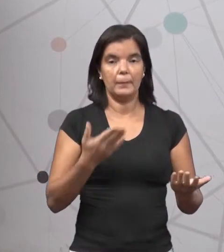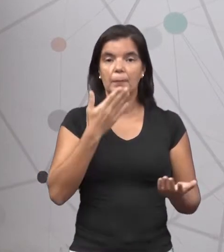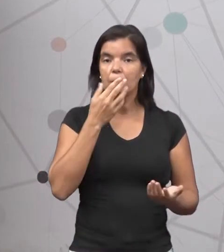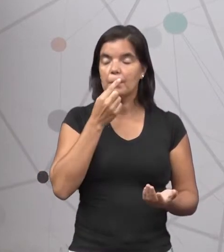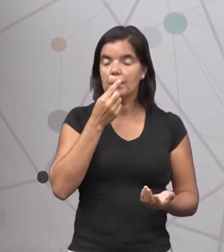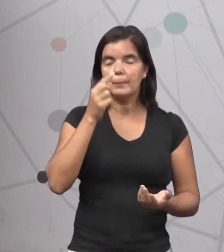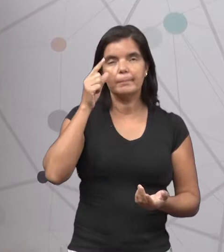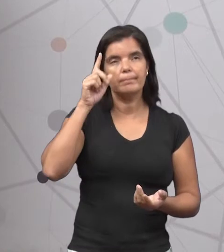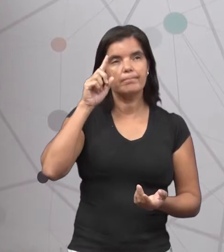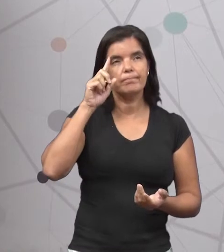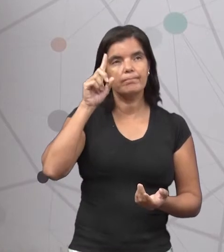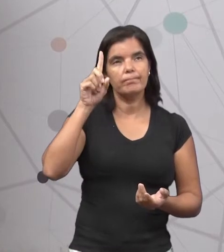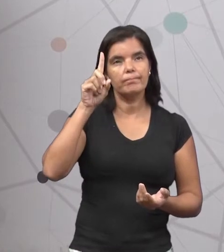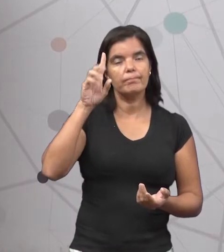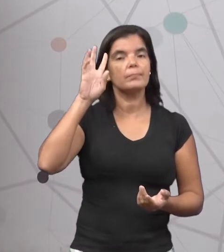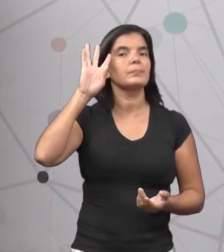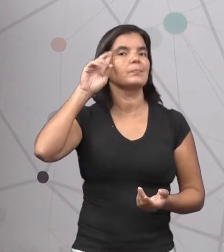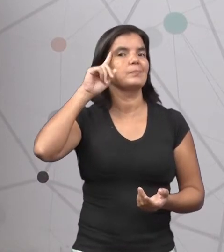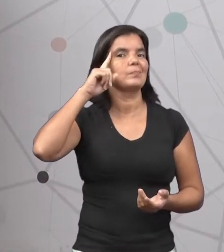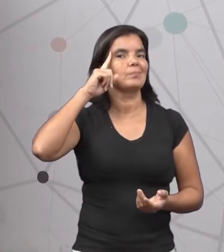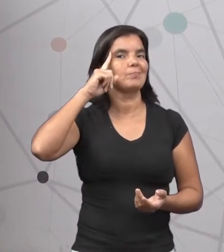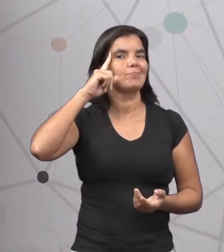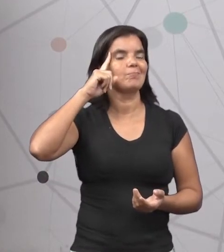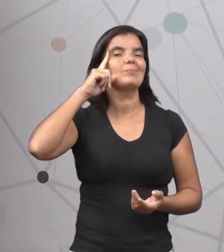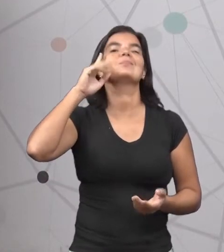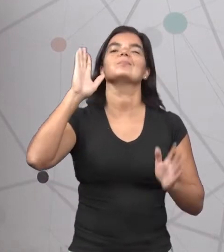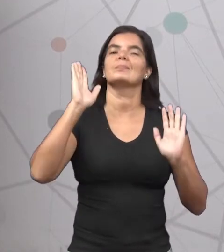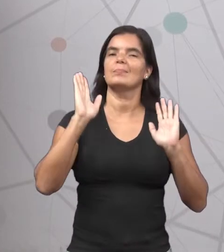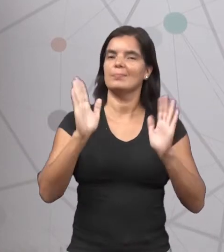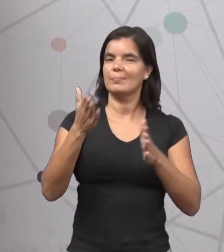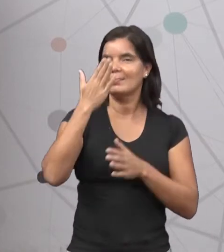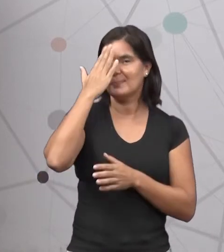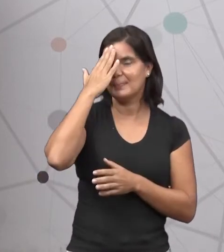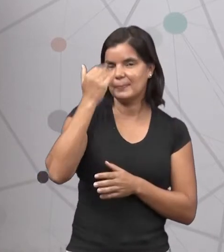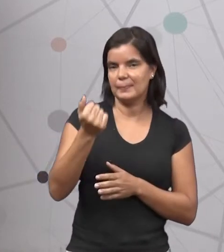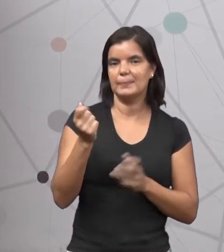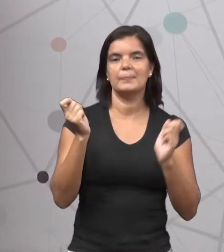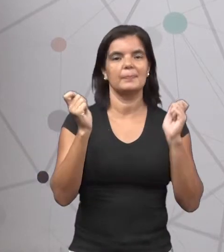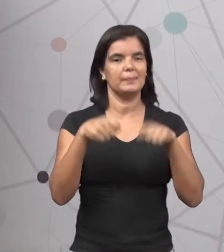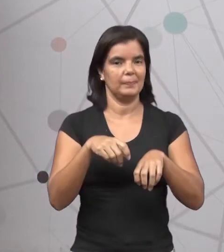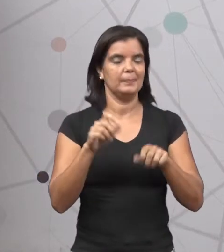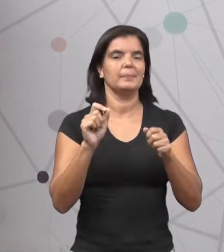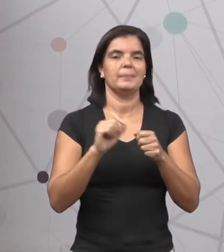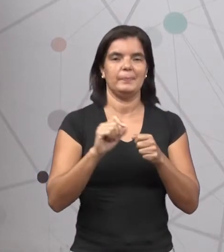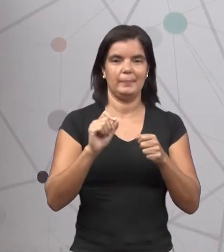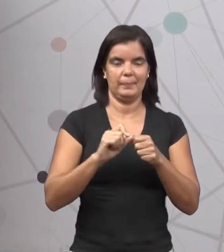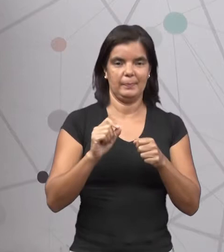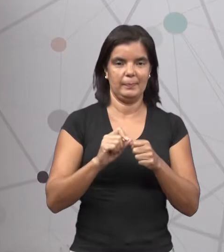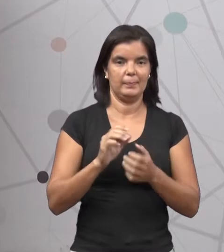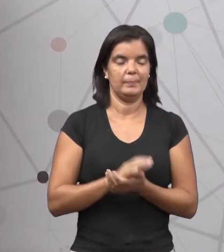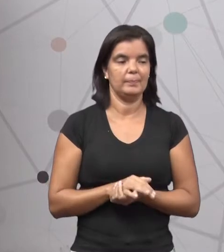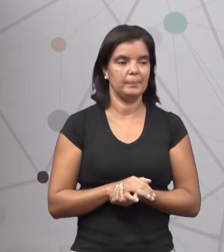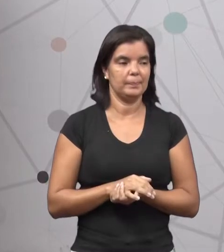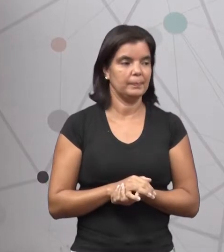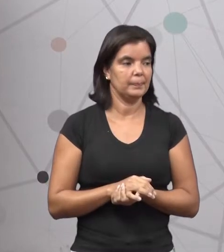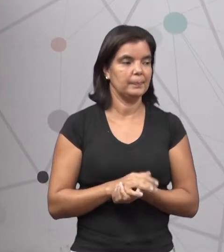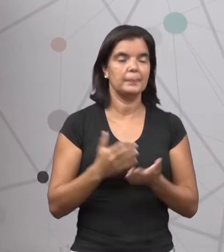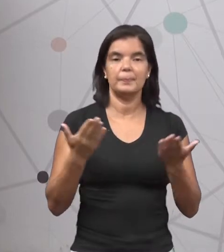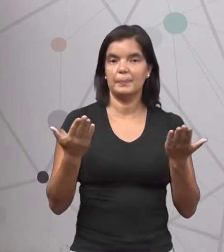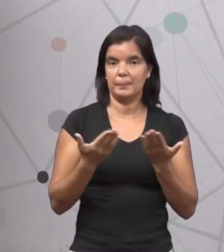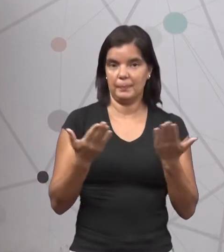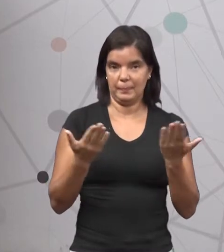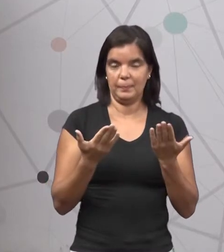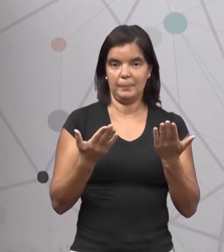teve uma ideia genial. Eu já sei o que nós vamos fazer. Nós vamos pegar